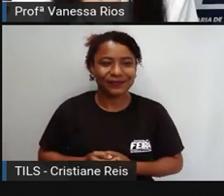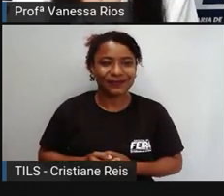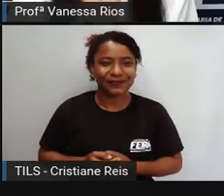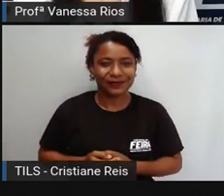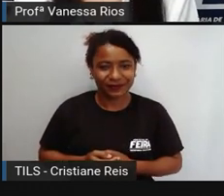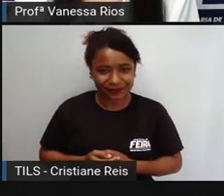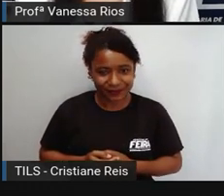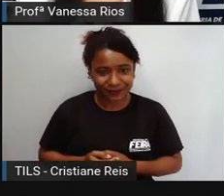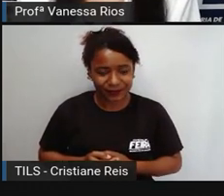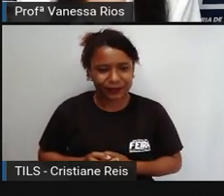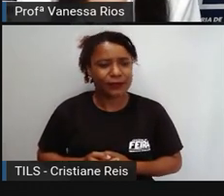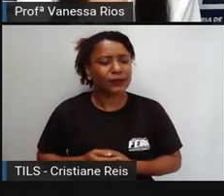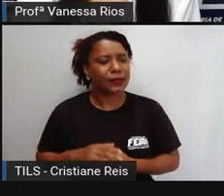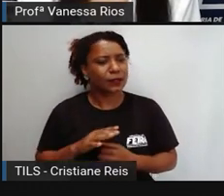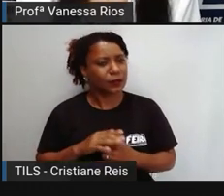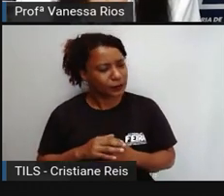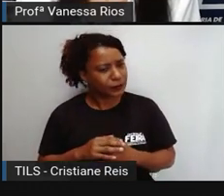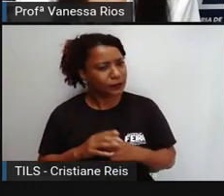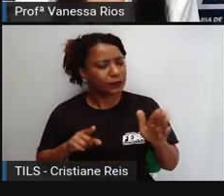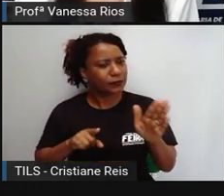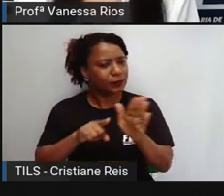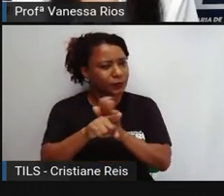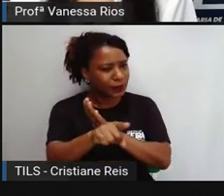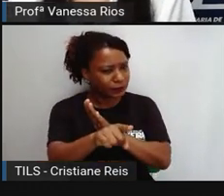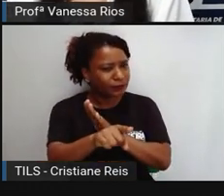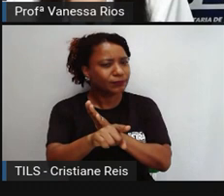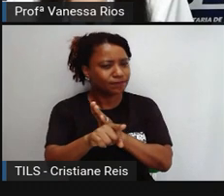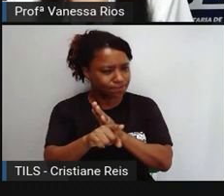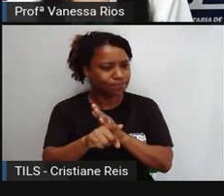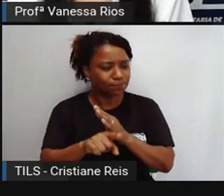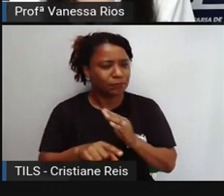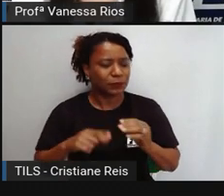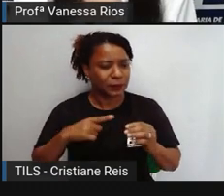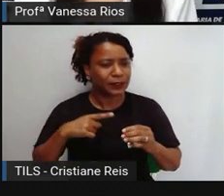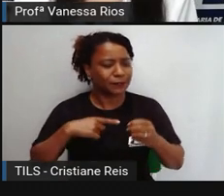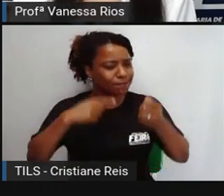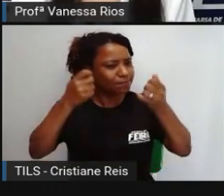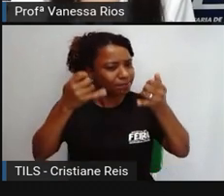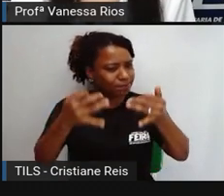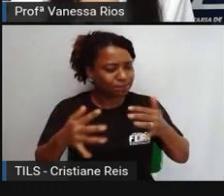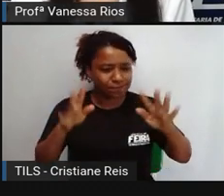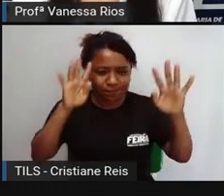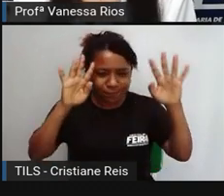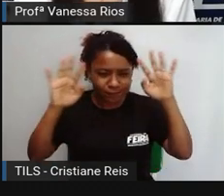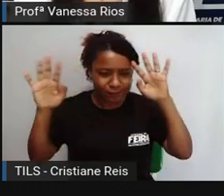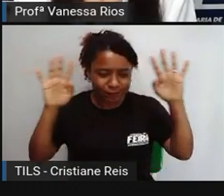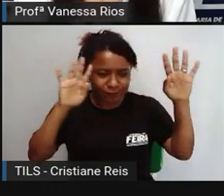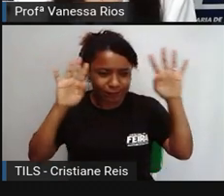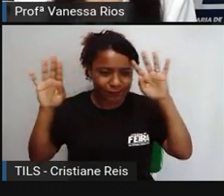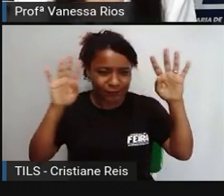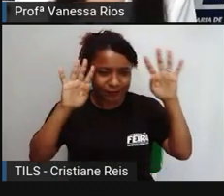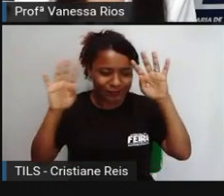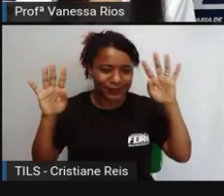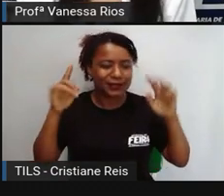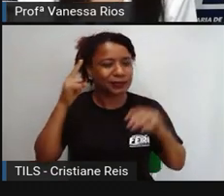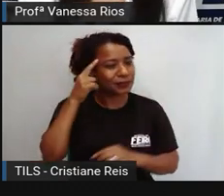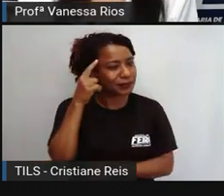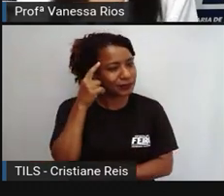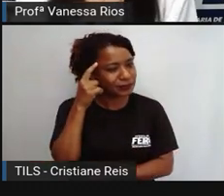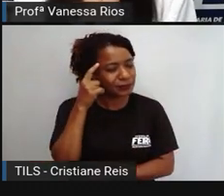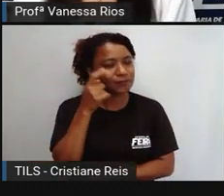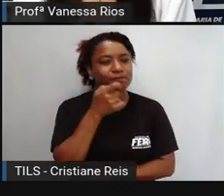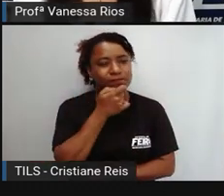E aí a Pro traz agora algumas perguntas e alguns questionamentos para nós direcionarmos a nossa reflexão quando a gente